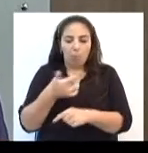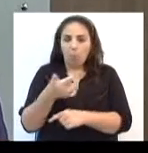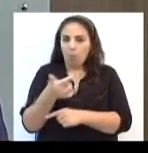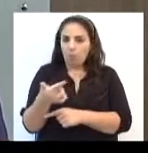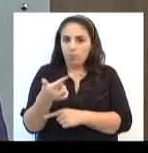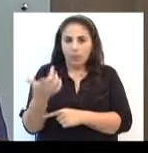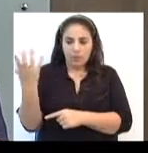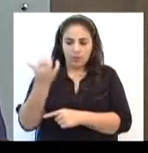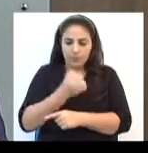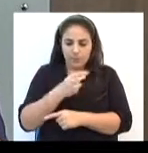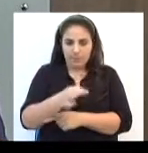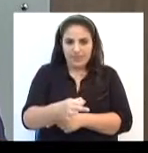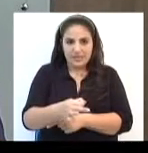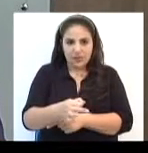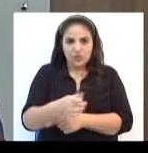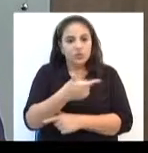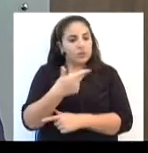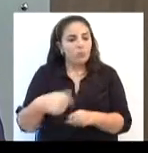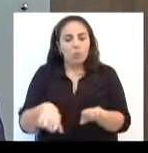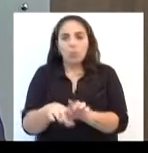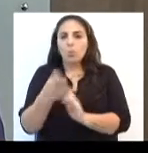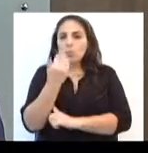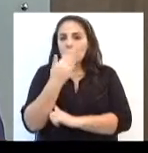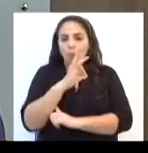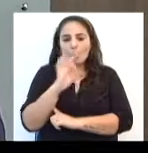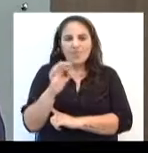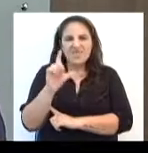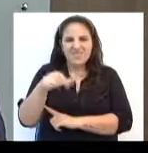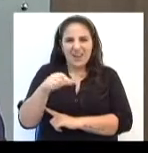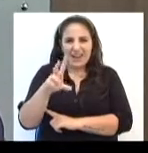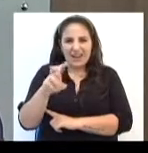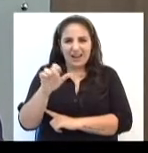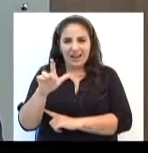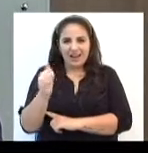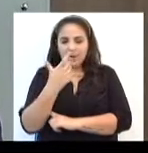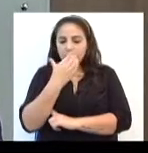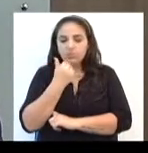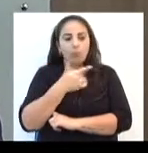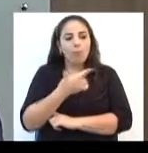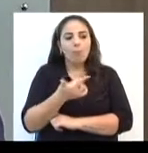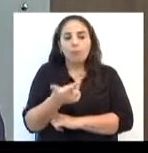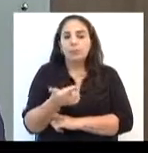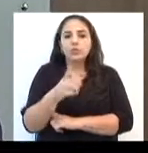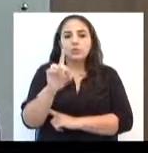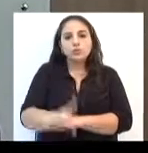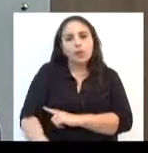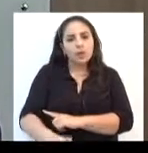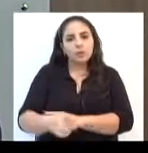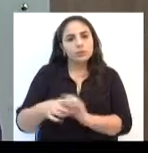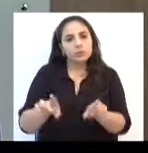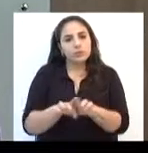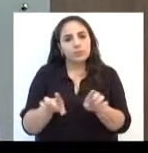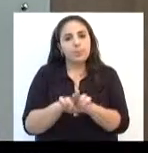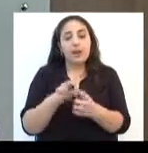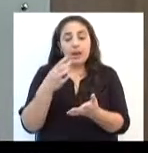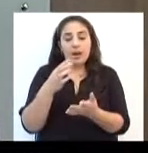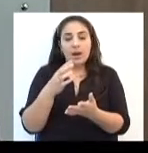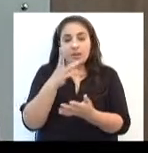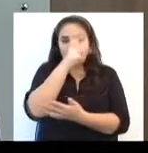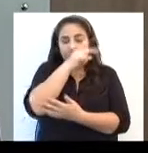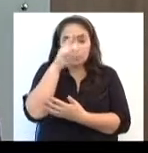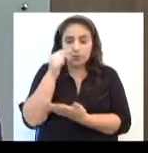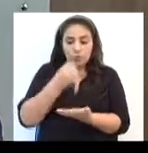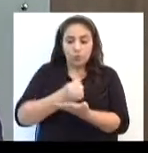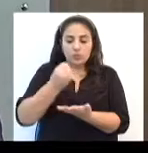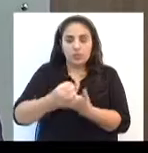-transporte e não receberam o vale-alimentação. Então, estavam trabalhando sem seus direitos garantidos. A prefeitura, quando contrata uma